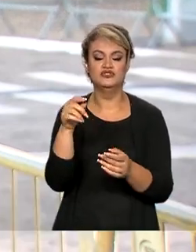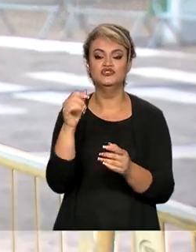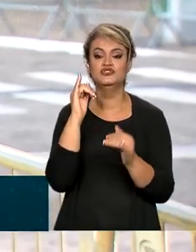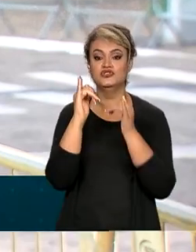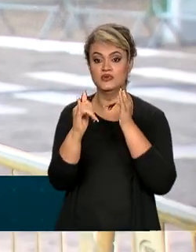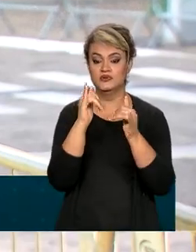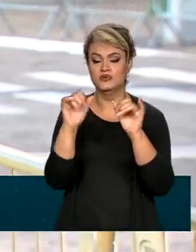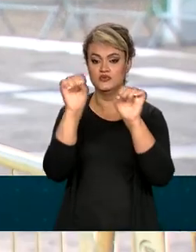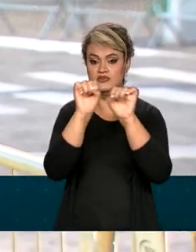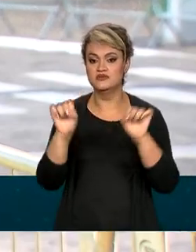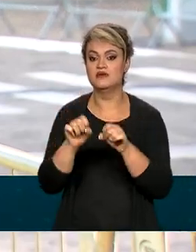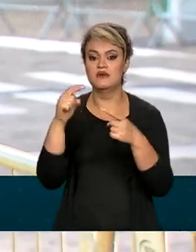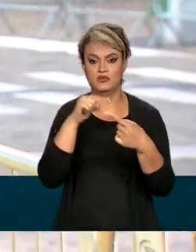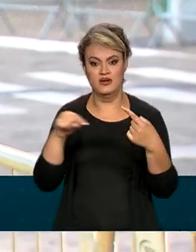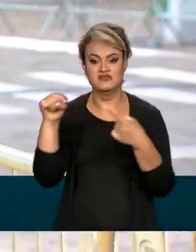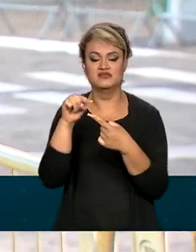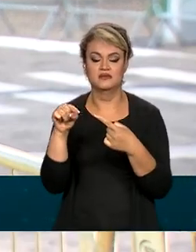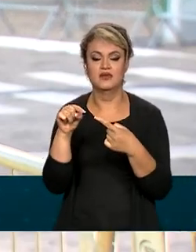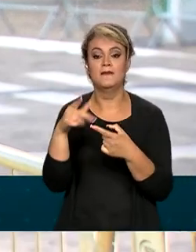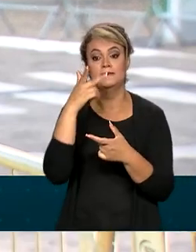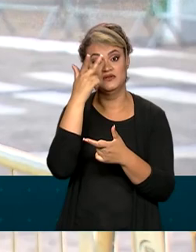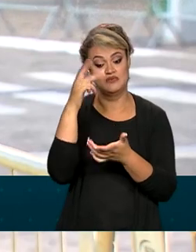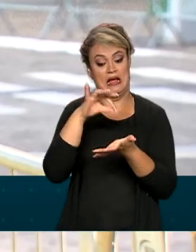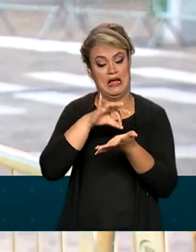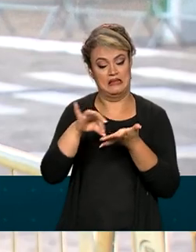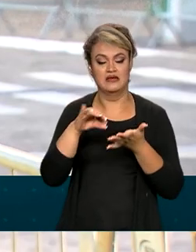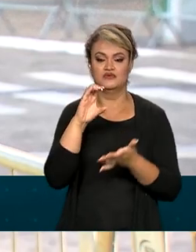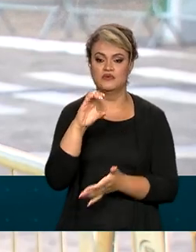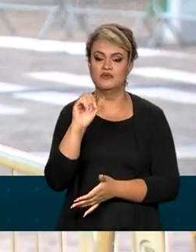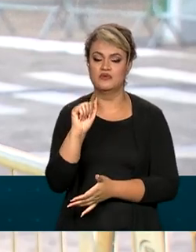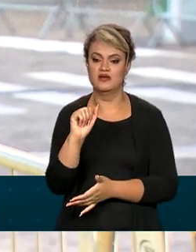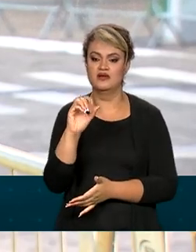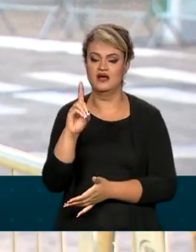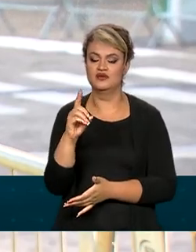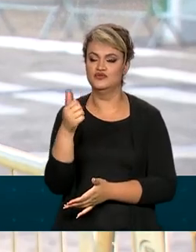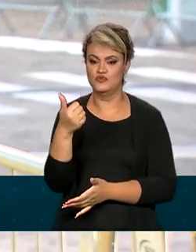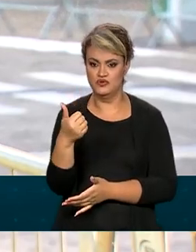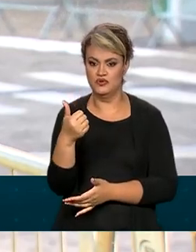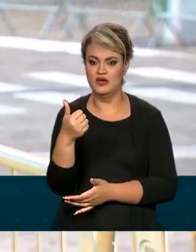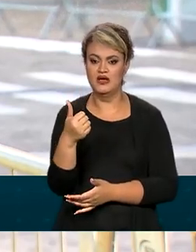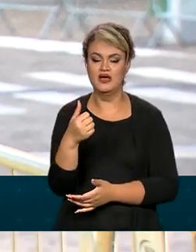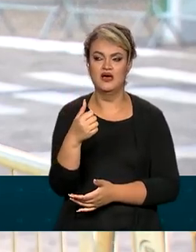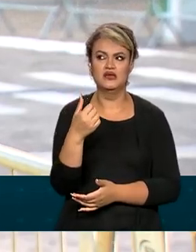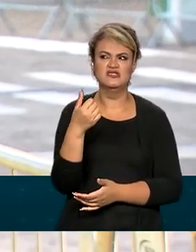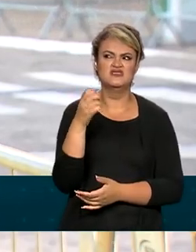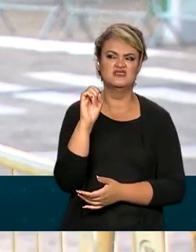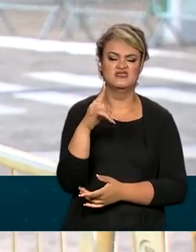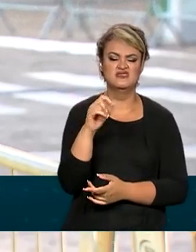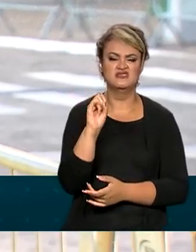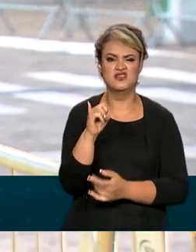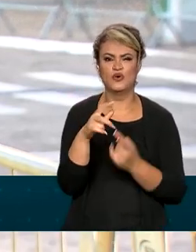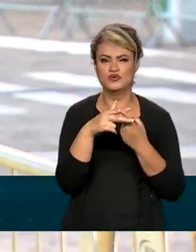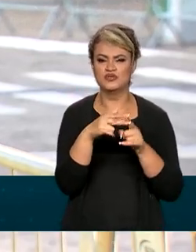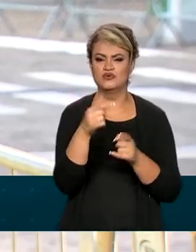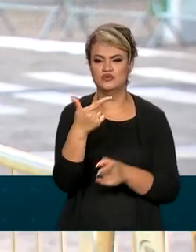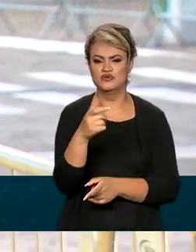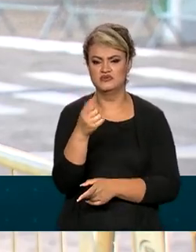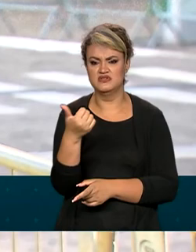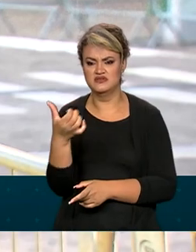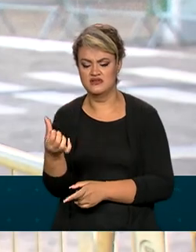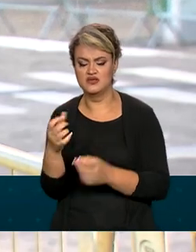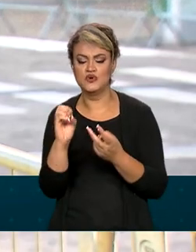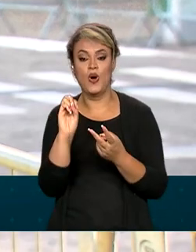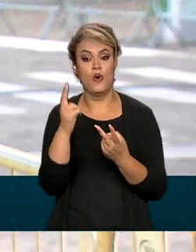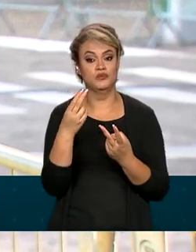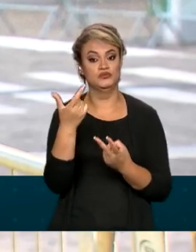né? O que deve ser feito pelas famílias com cadastros revisados pela última vez em 2016 ou 2017. Quem for